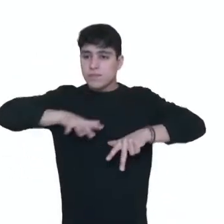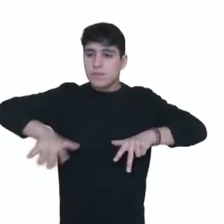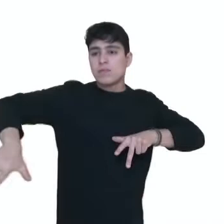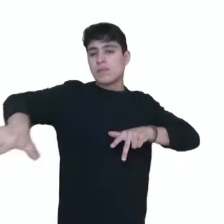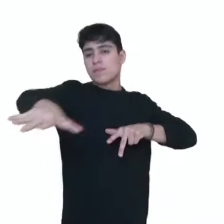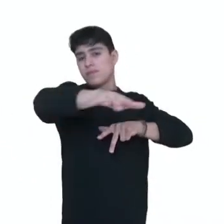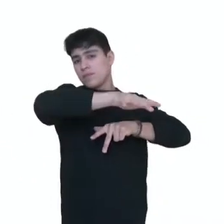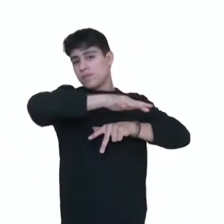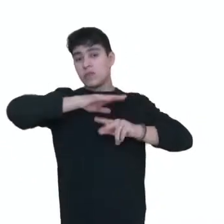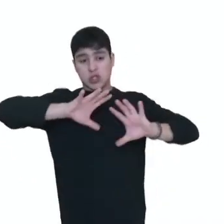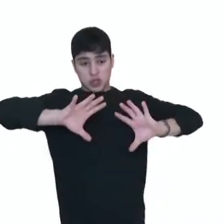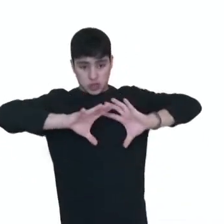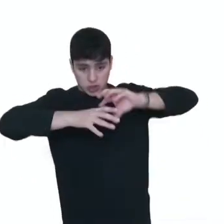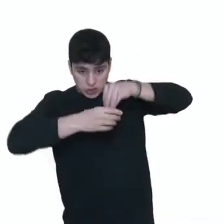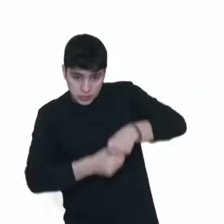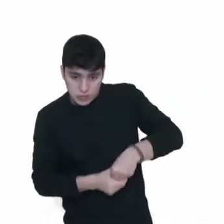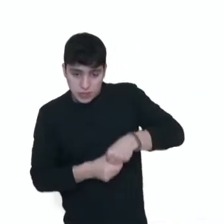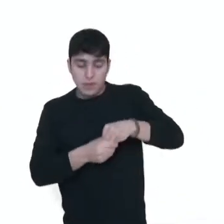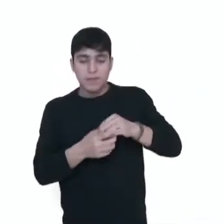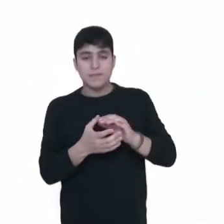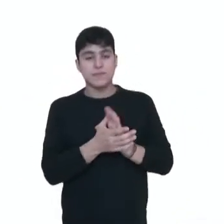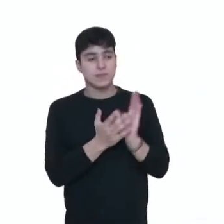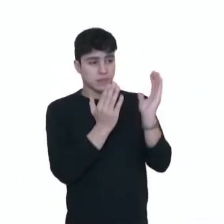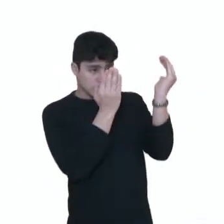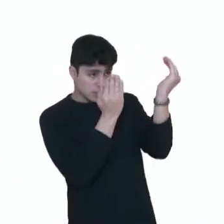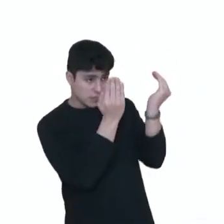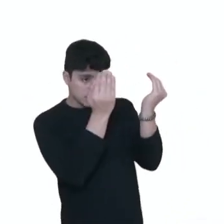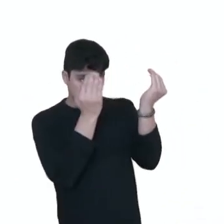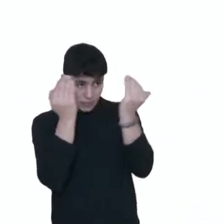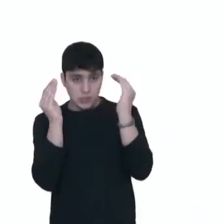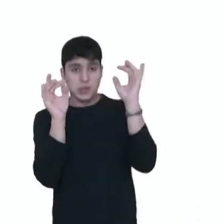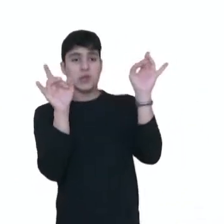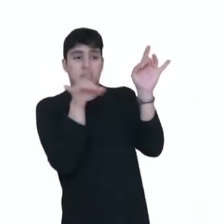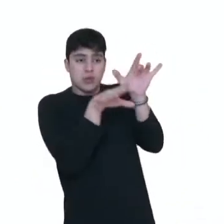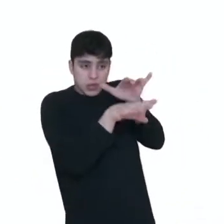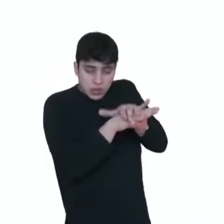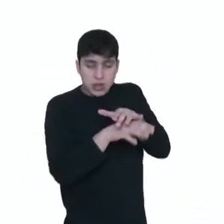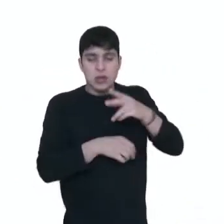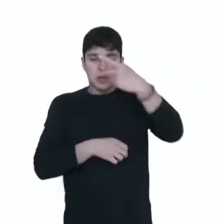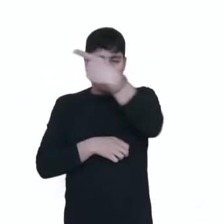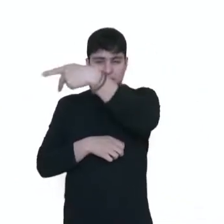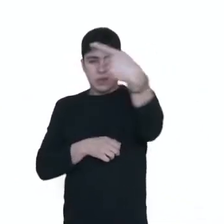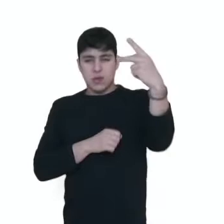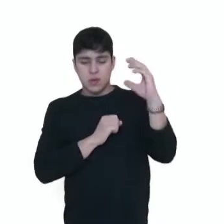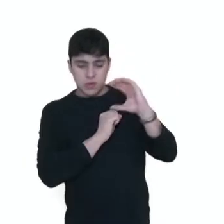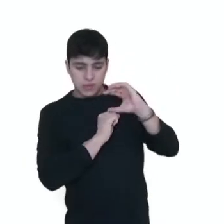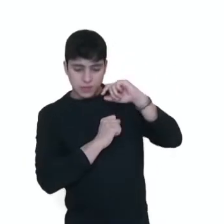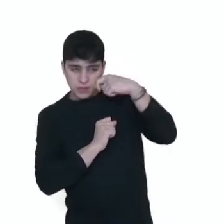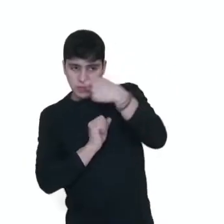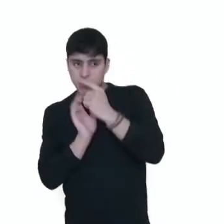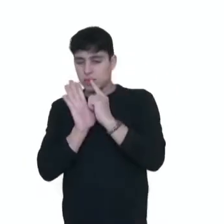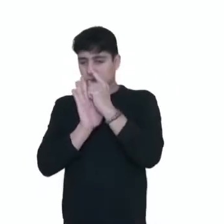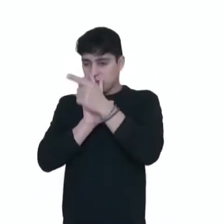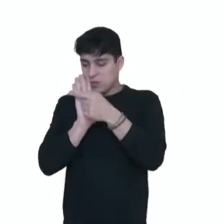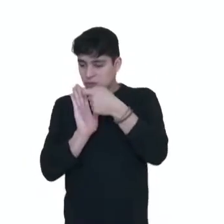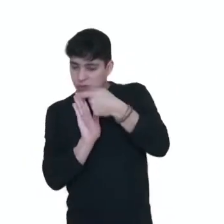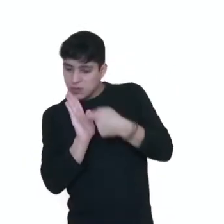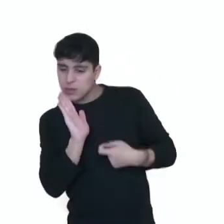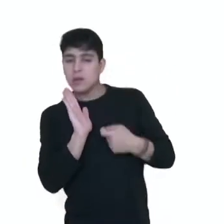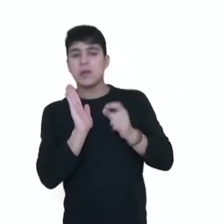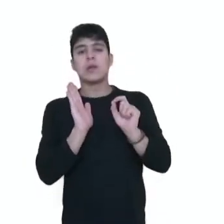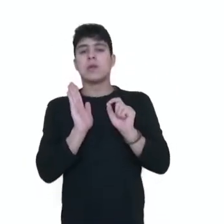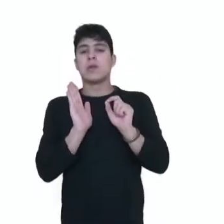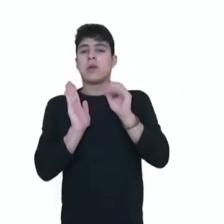A partir da leitura dos textos de apoio, dos textos motivadores e com base nos conhecimentos sobre o gênero, redija um conto de